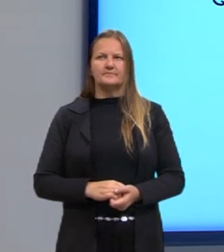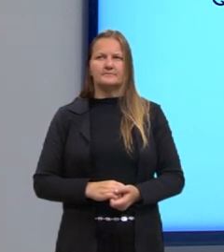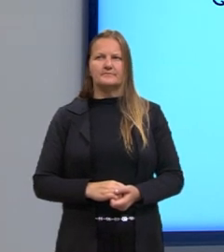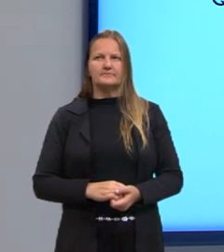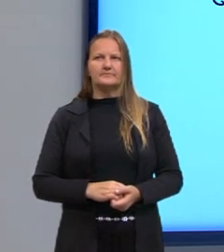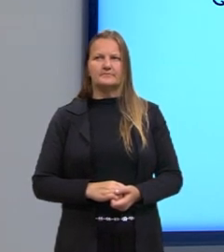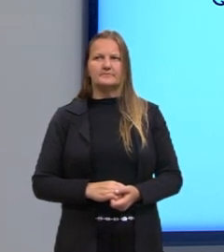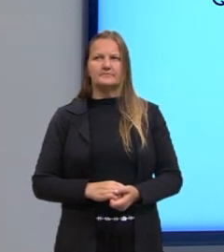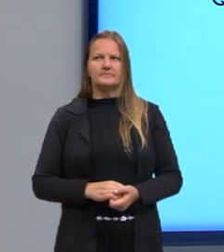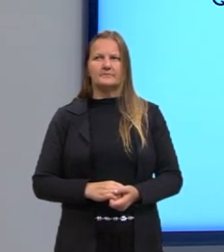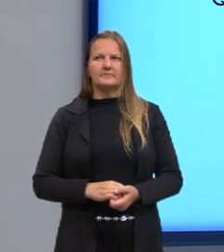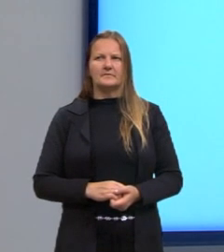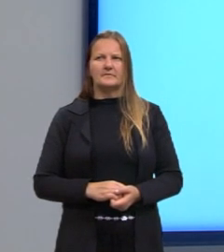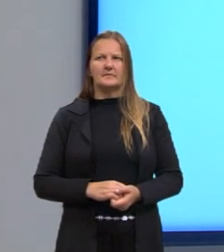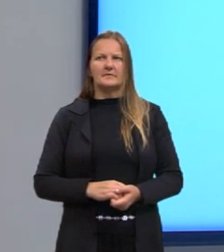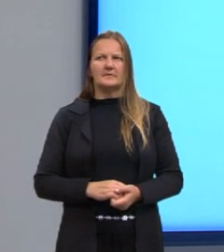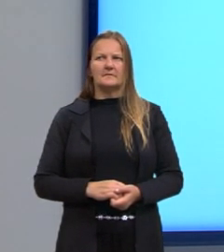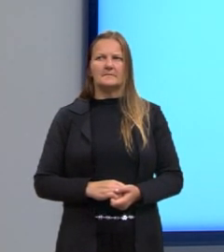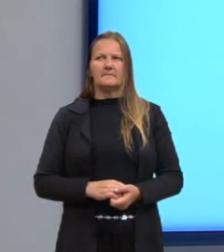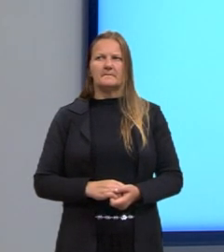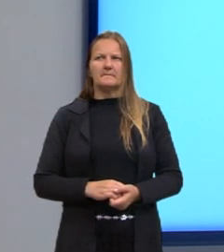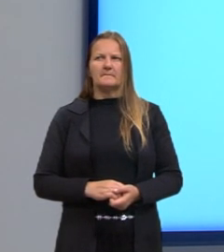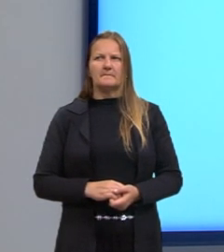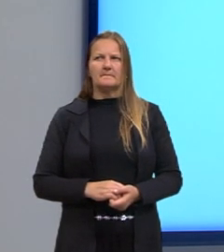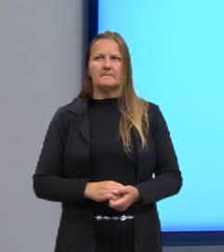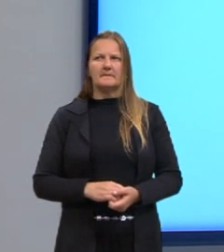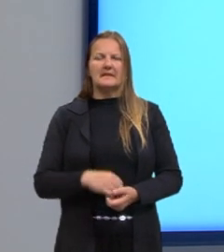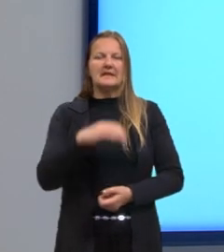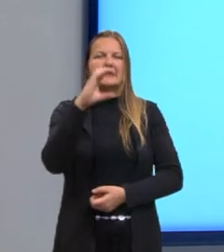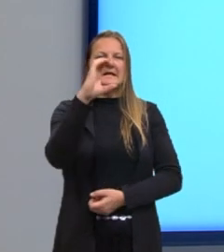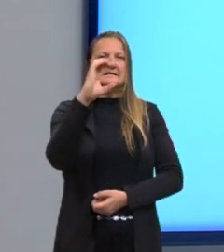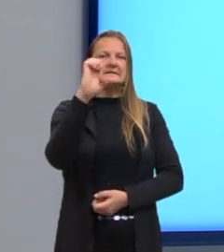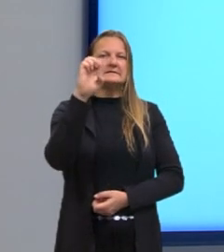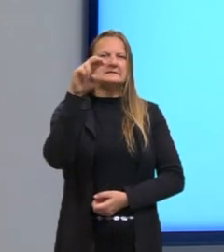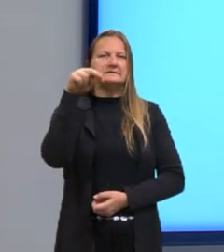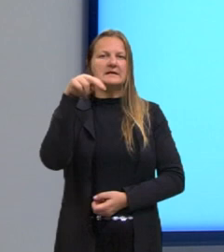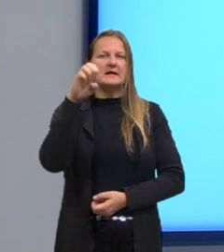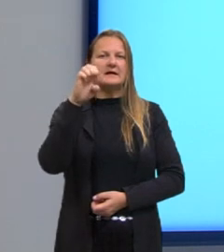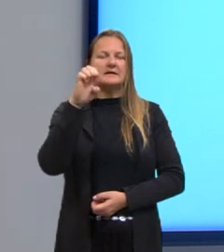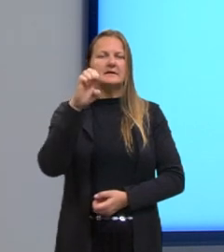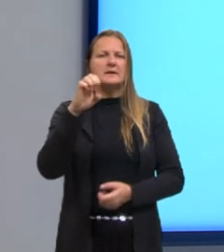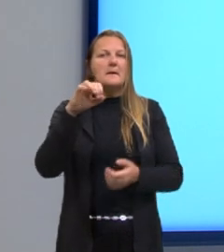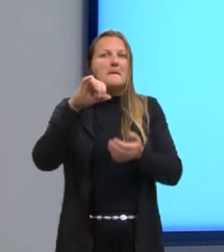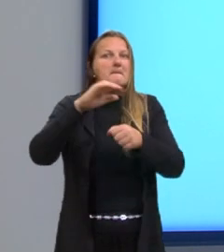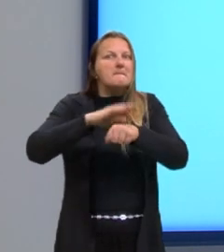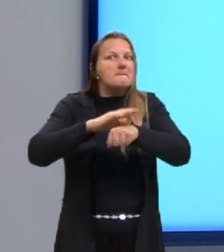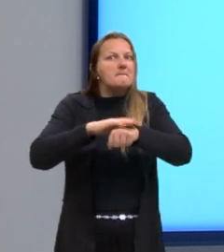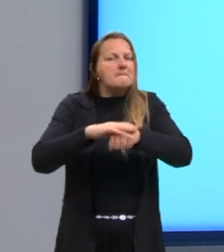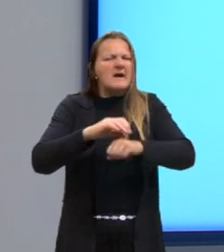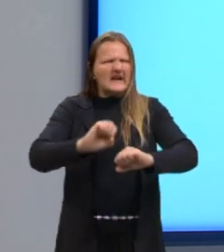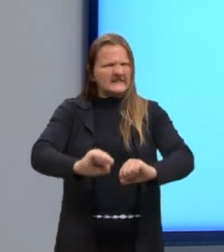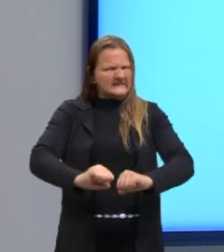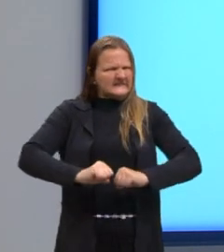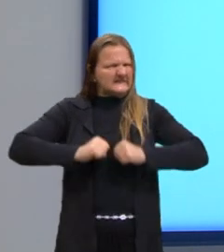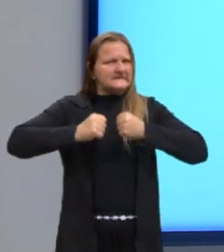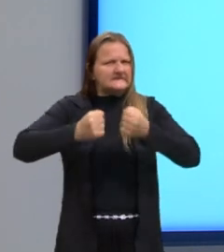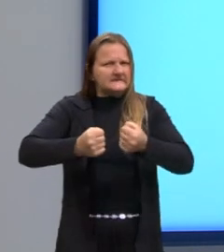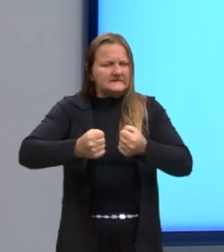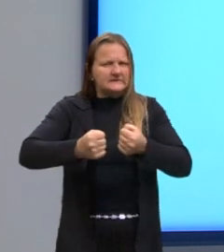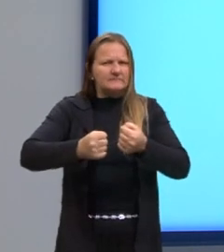Então, gente, ó, o cerne é a parte que com cerne, até rimou, confere resistência